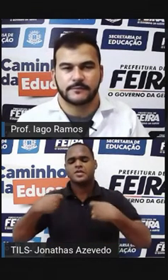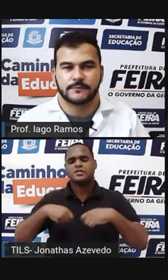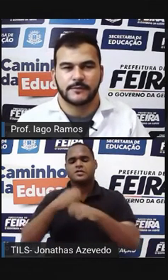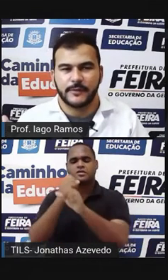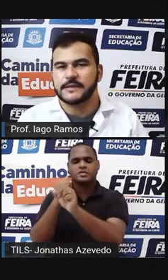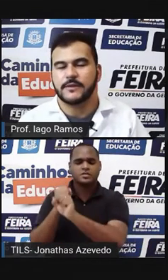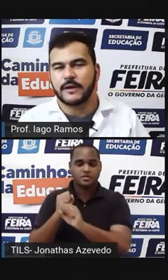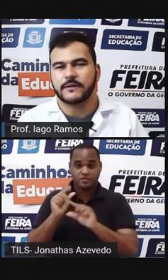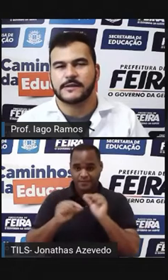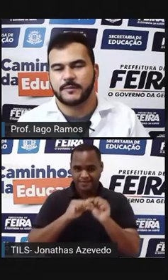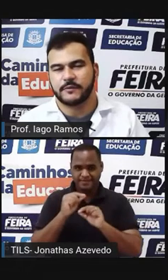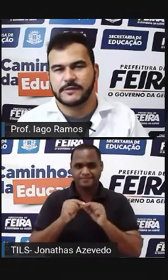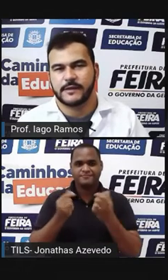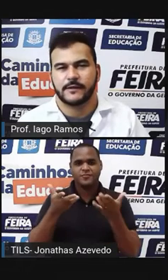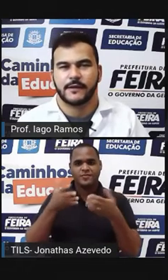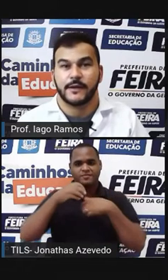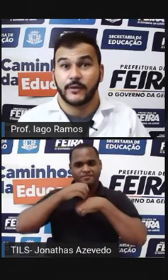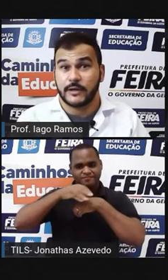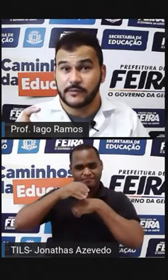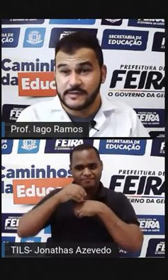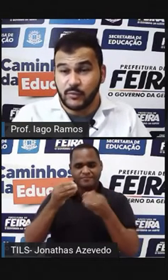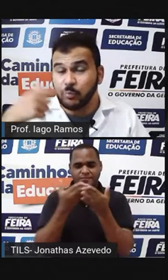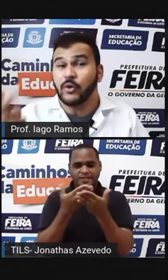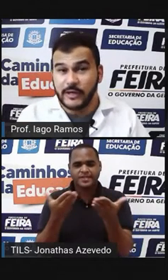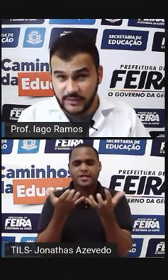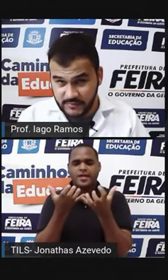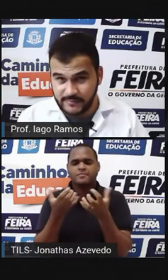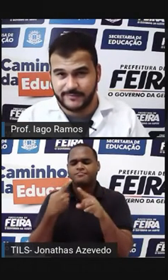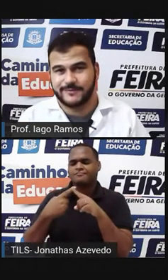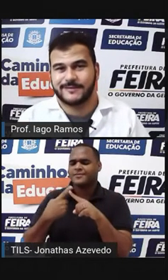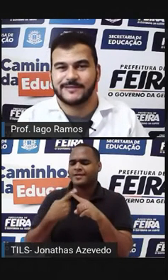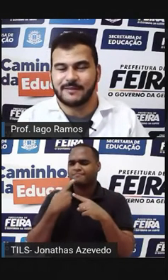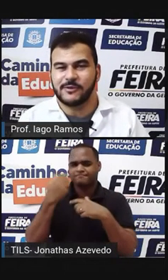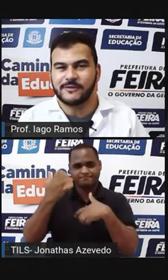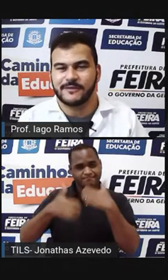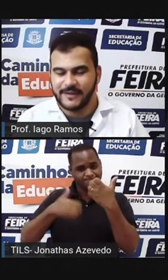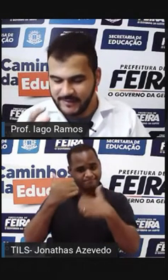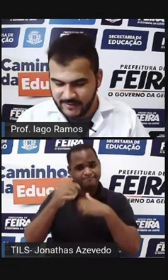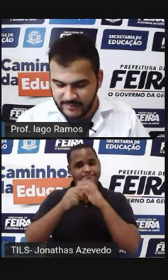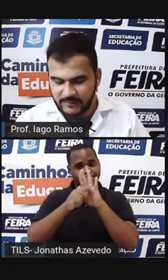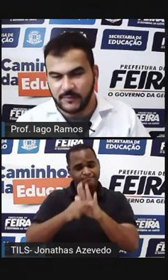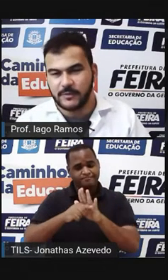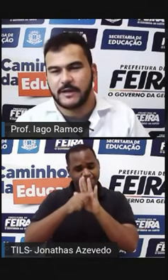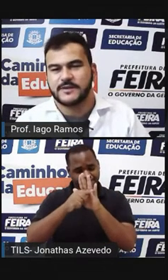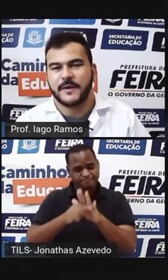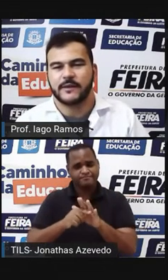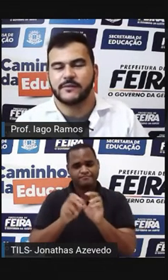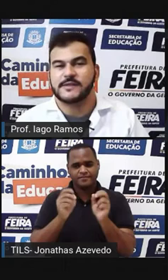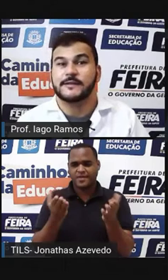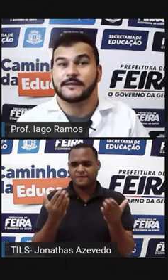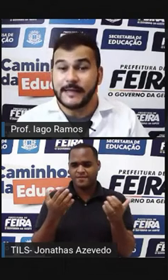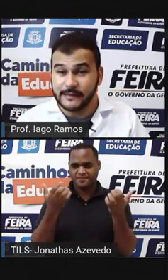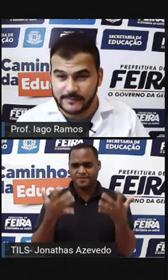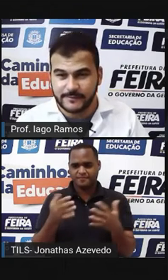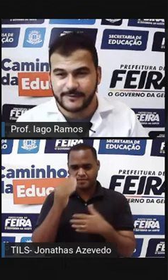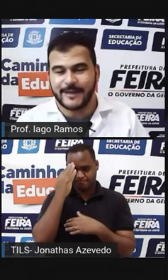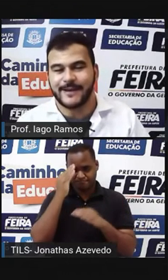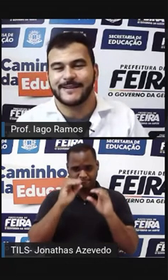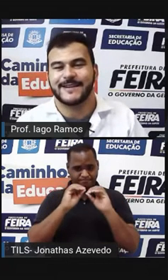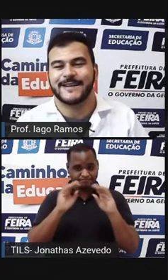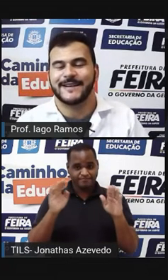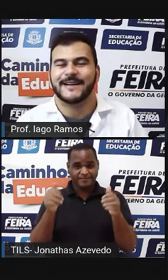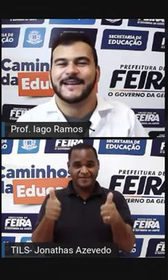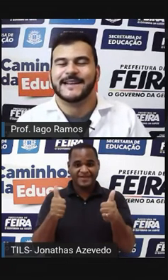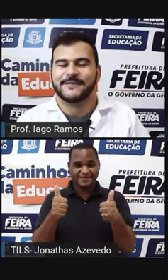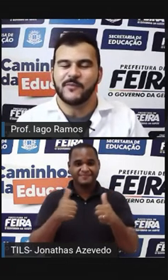maneira? Então é isso que eu quero Trazer pra você Eu quero trazer O porquê disso Tá bom? Então vamos lá Espero que você entenda Tá?